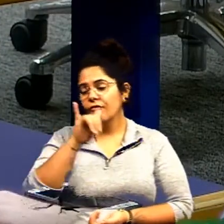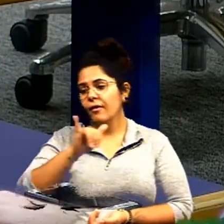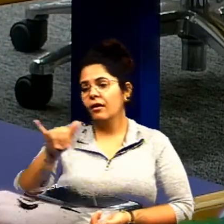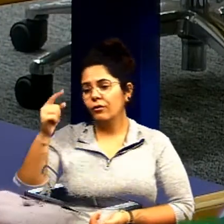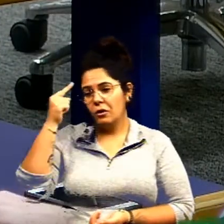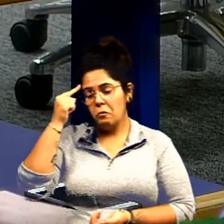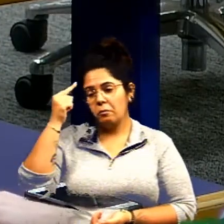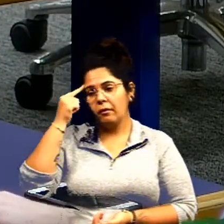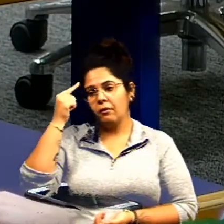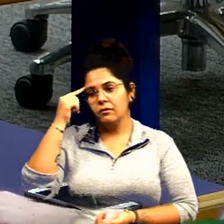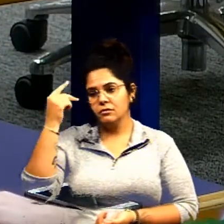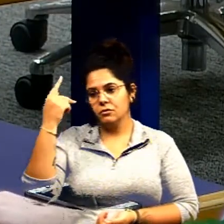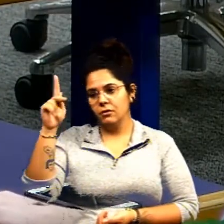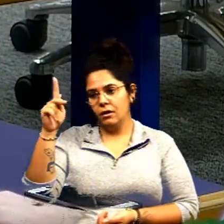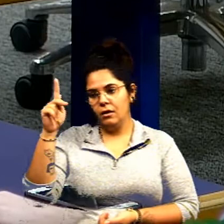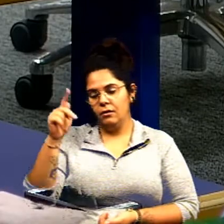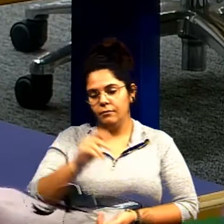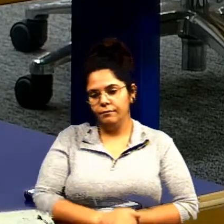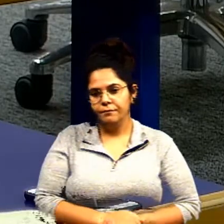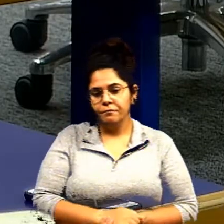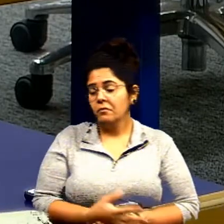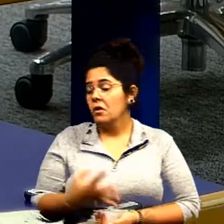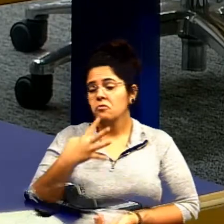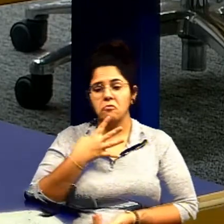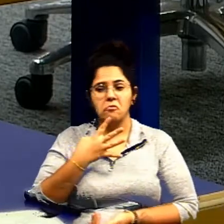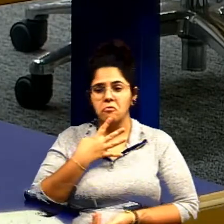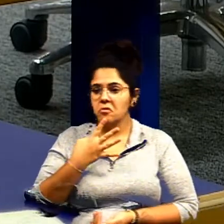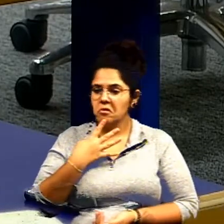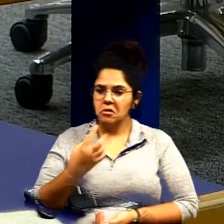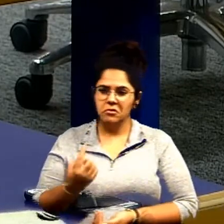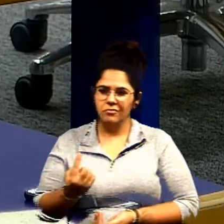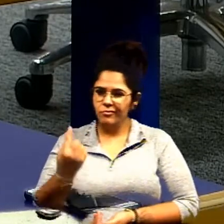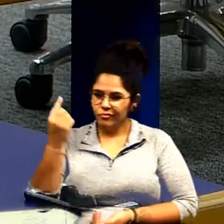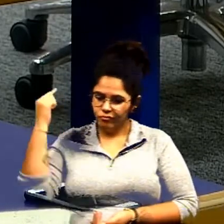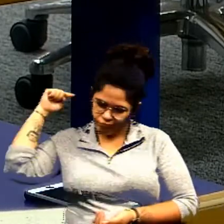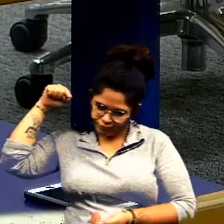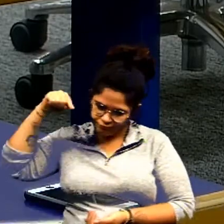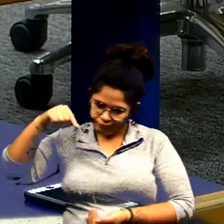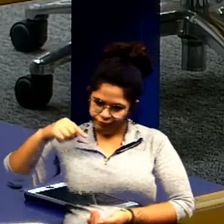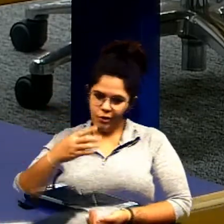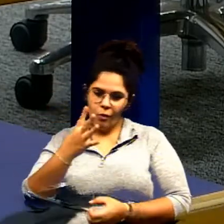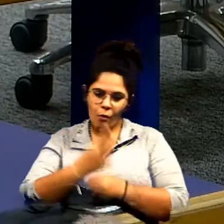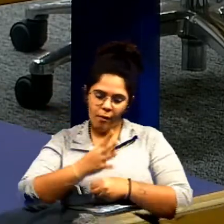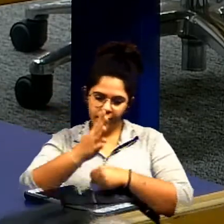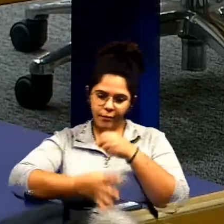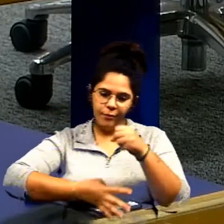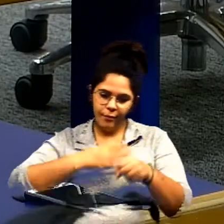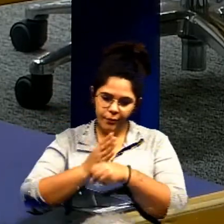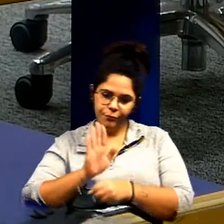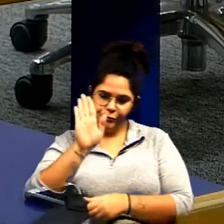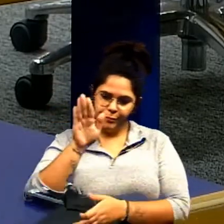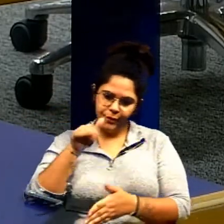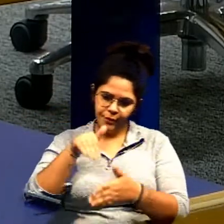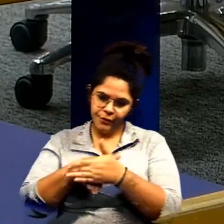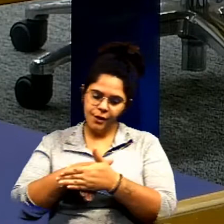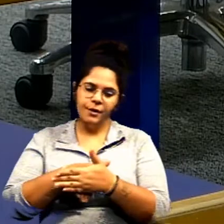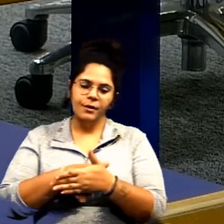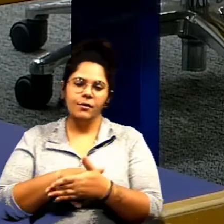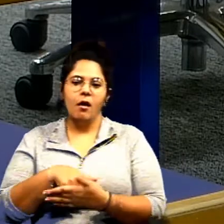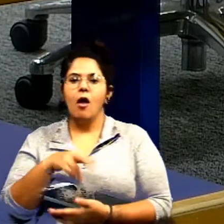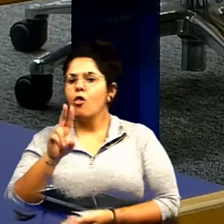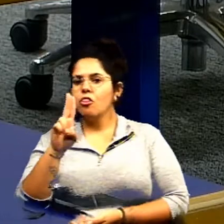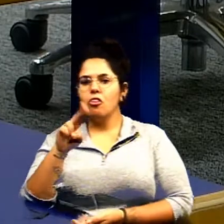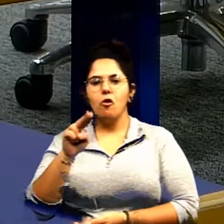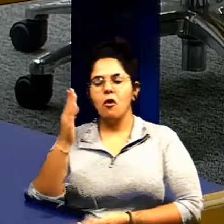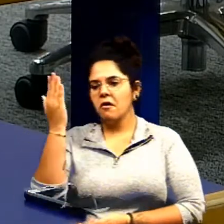na realidade é o seguinte eu não conheço nesses últimos quase quatro anos de mandato vereador Cléssio eu não conheci